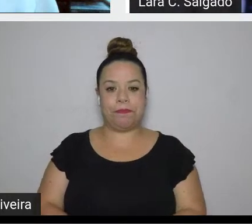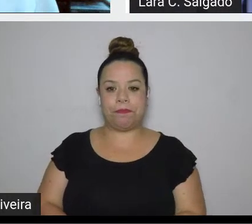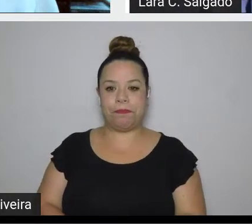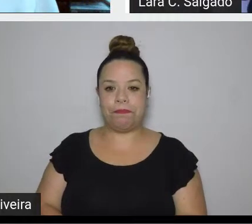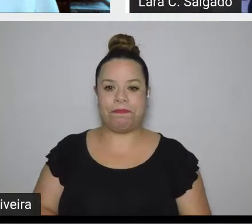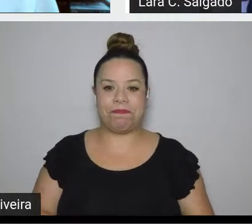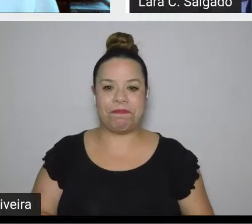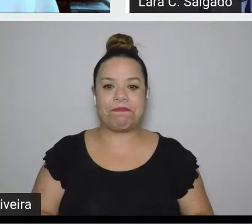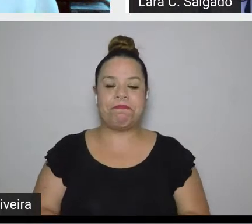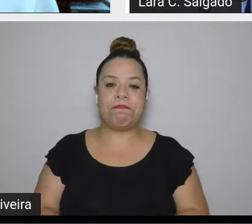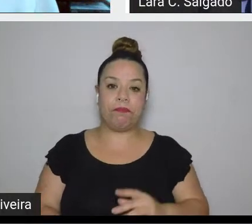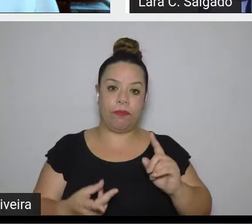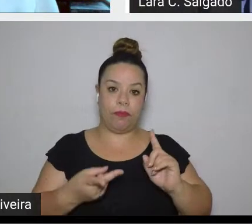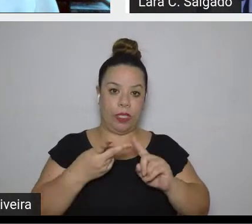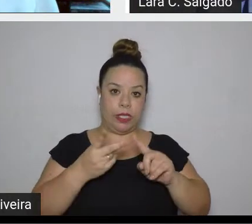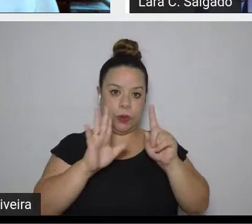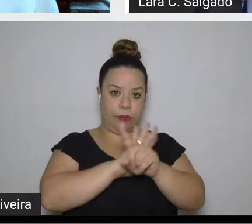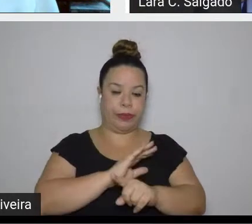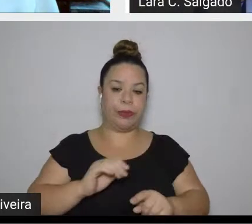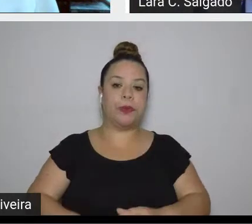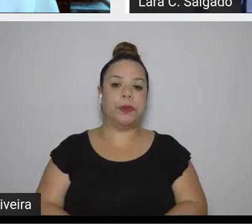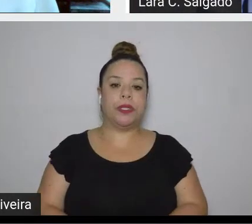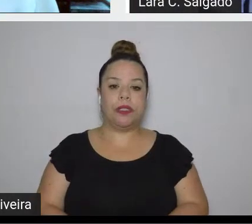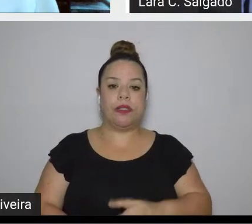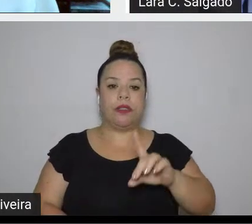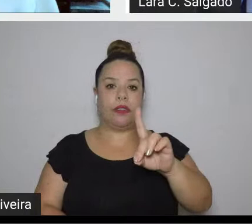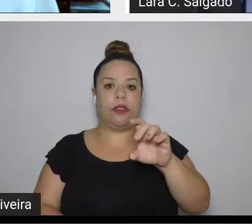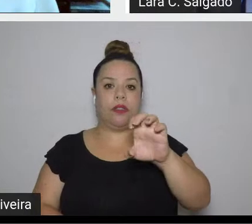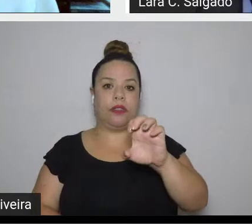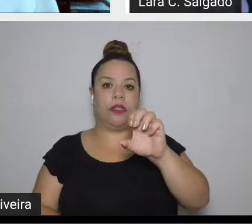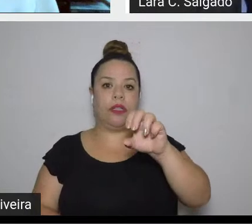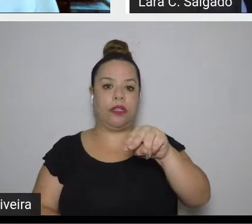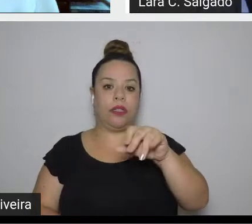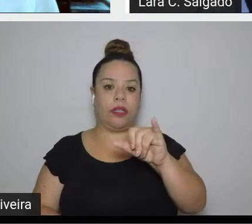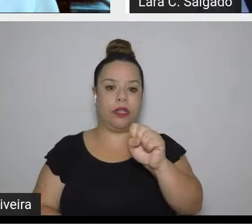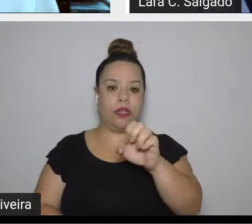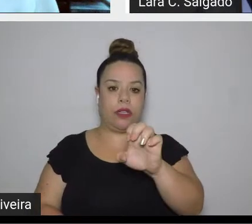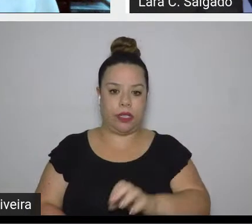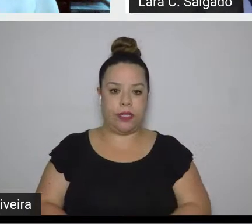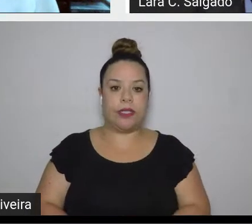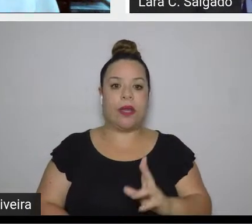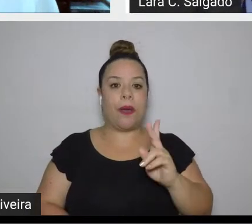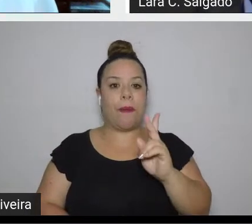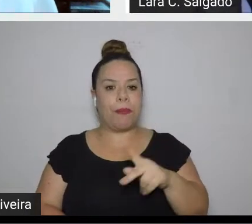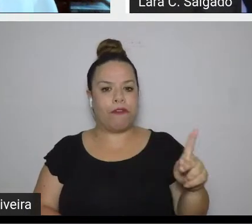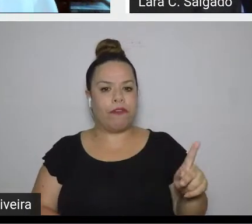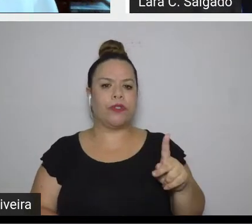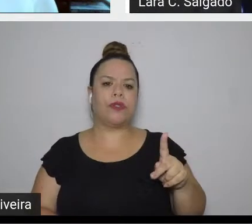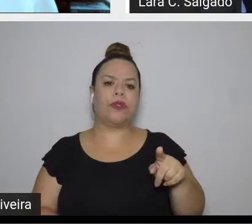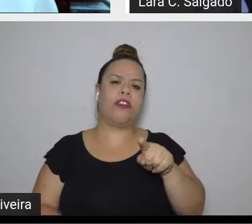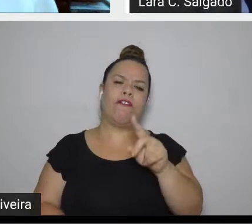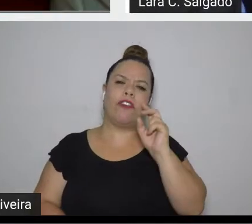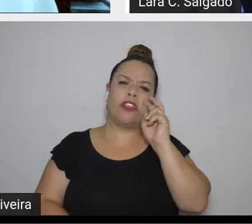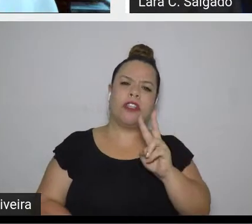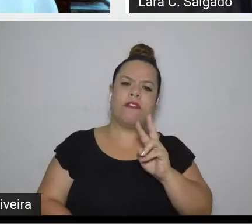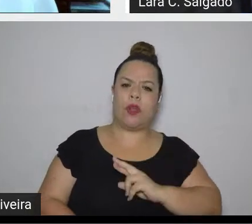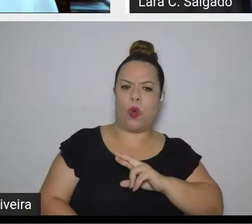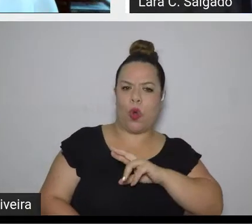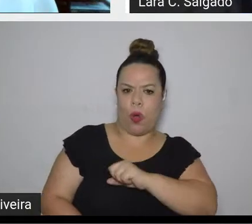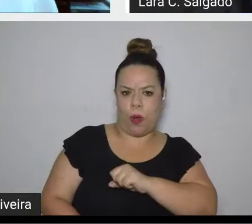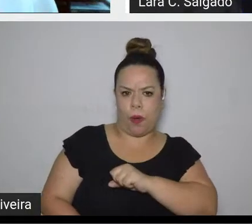Mais uma pergunta aqui da Denise Noronha Lima. Professora, como a senhora vê o romance Manual